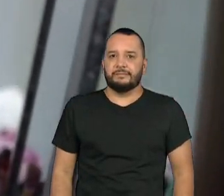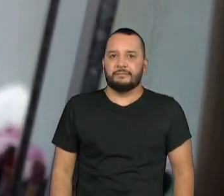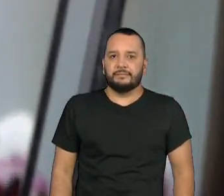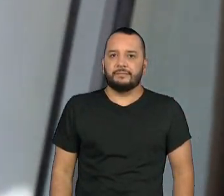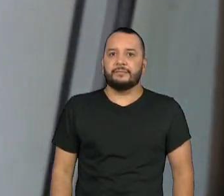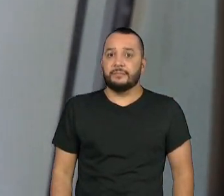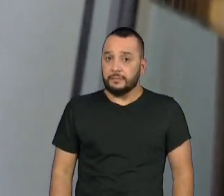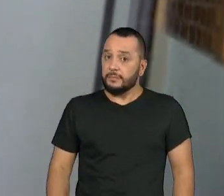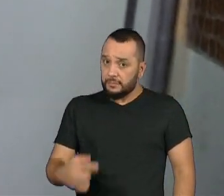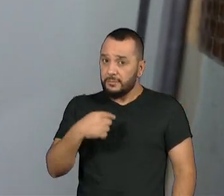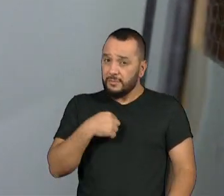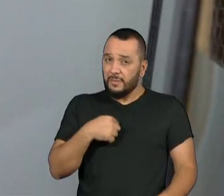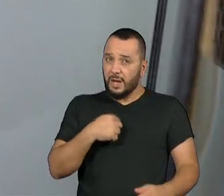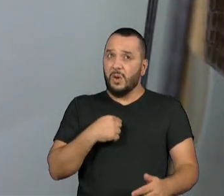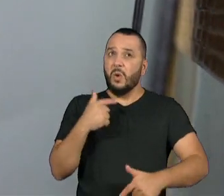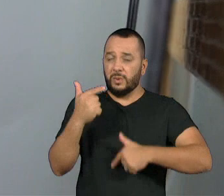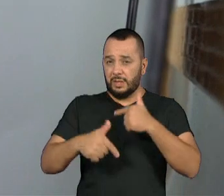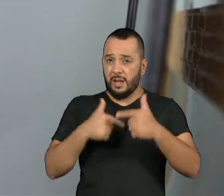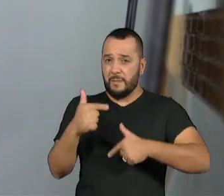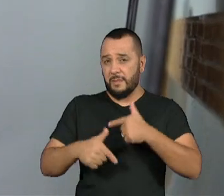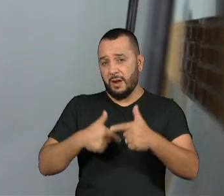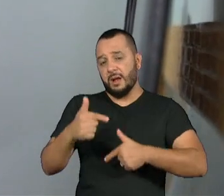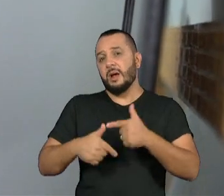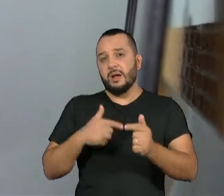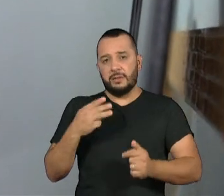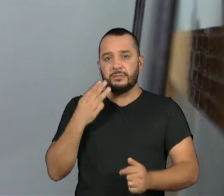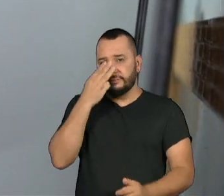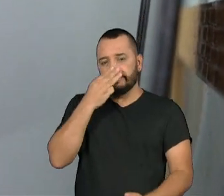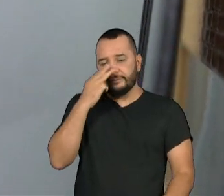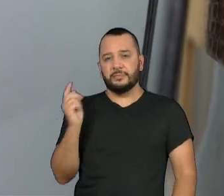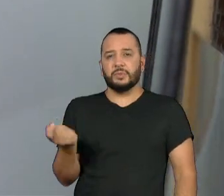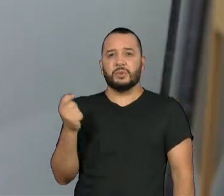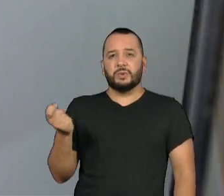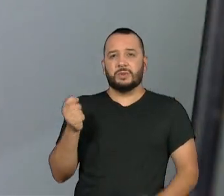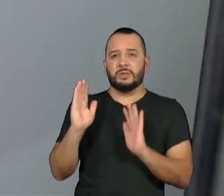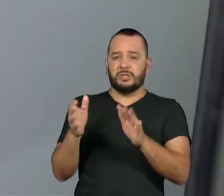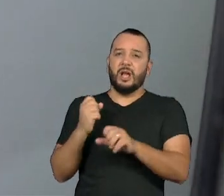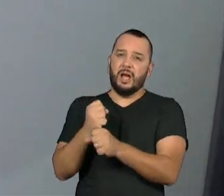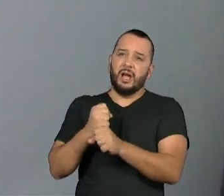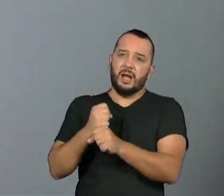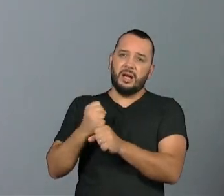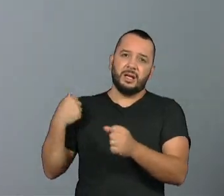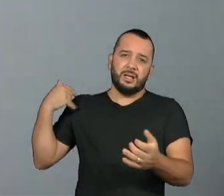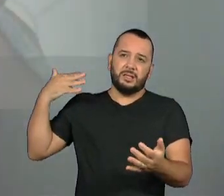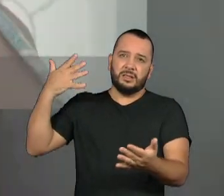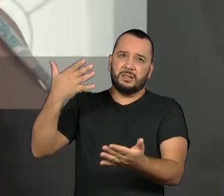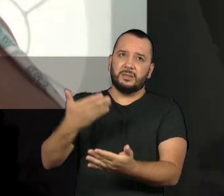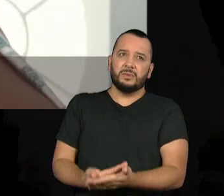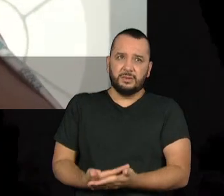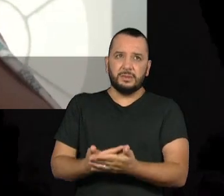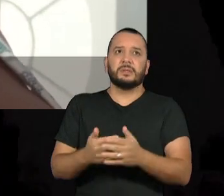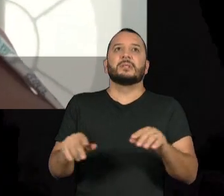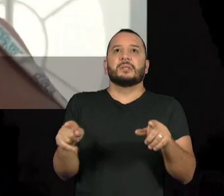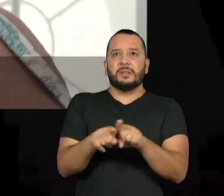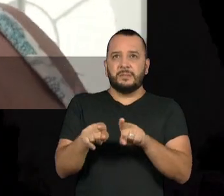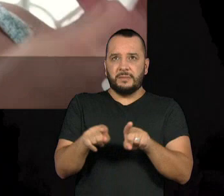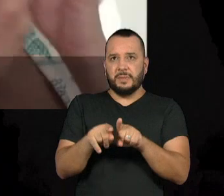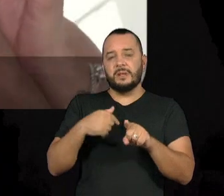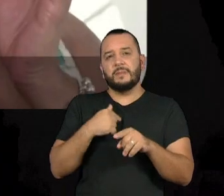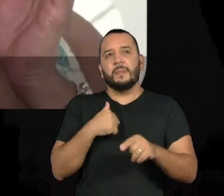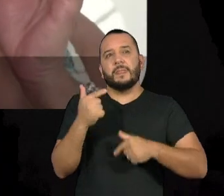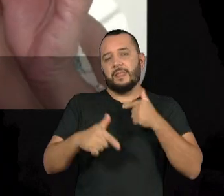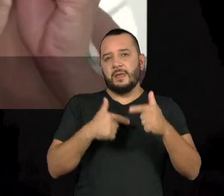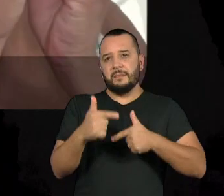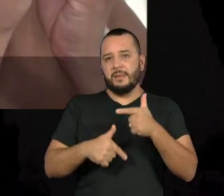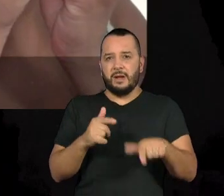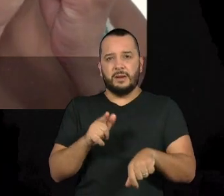Eu trabalho na noite, né? Alguns anos e estou trabalhando agora no